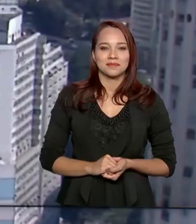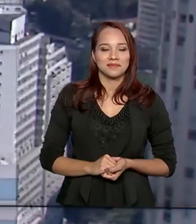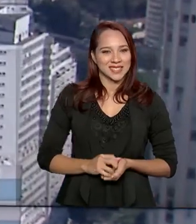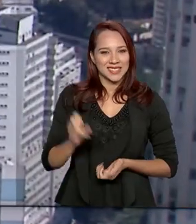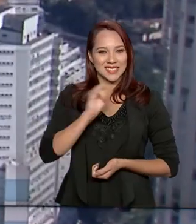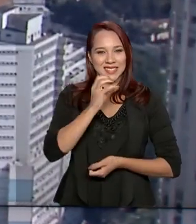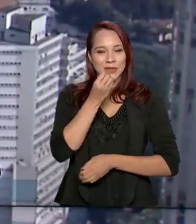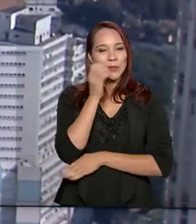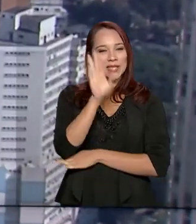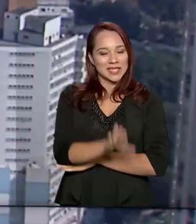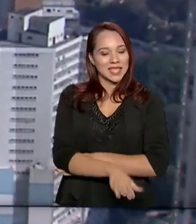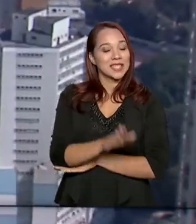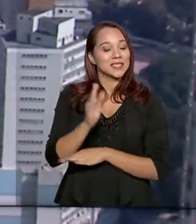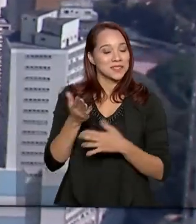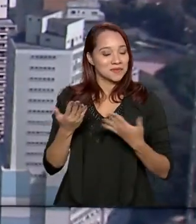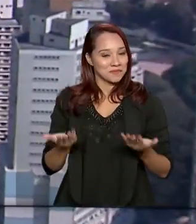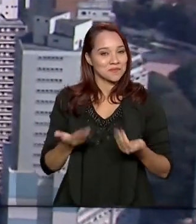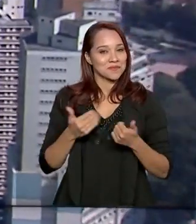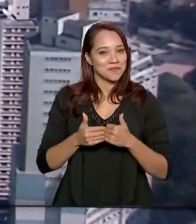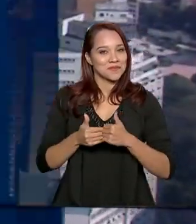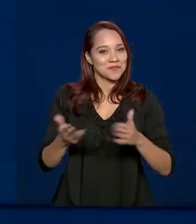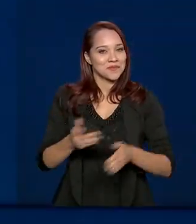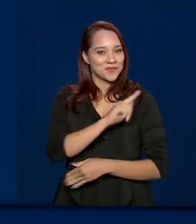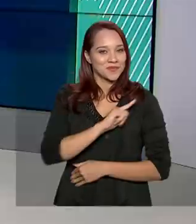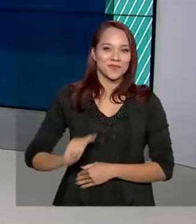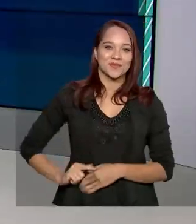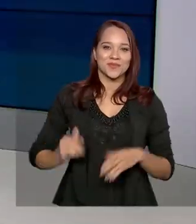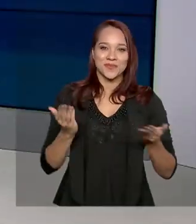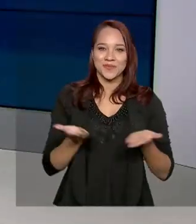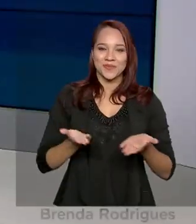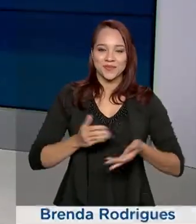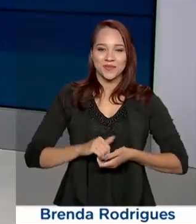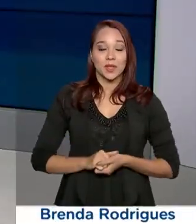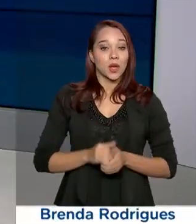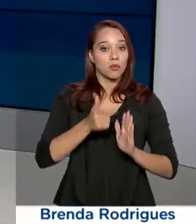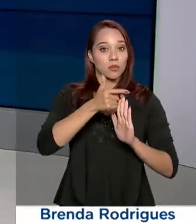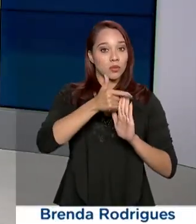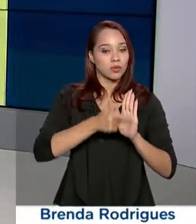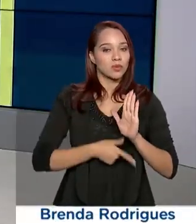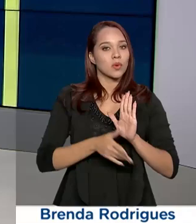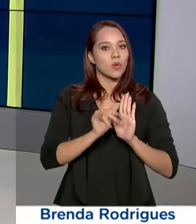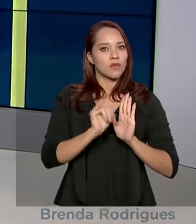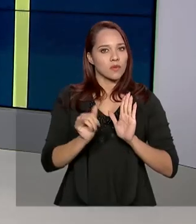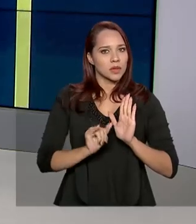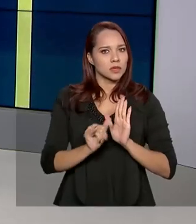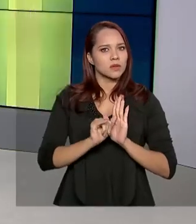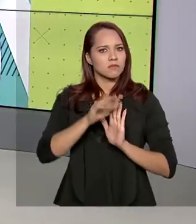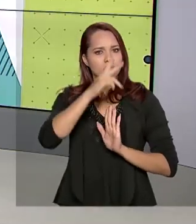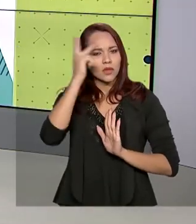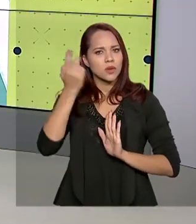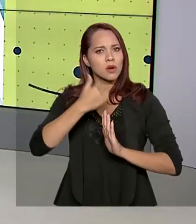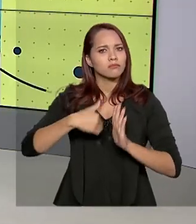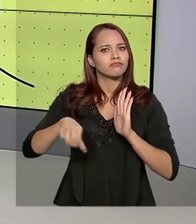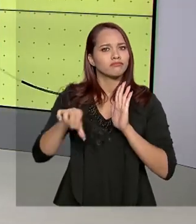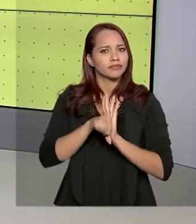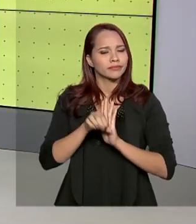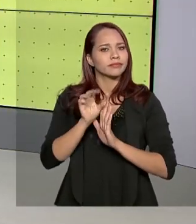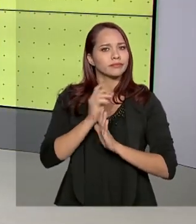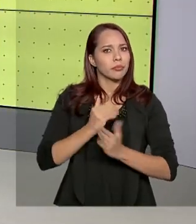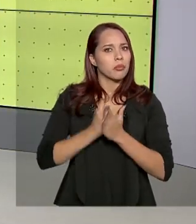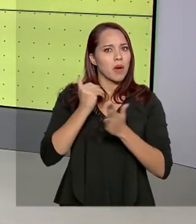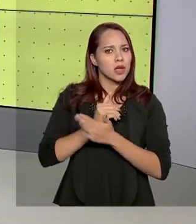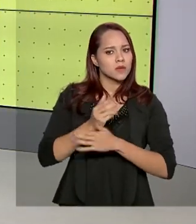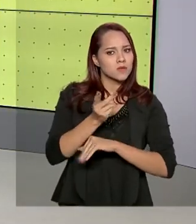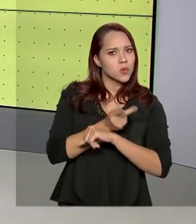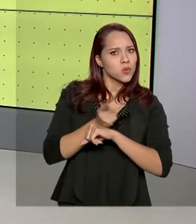Olá, boa tarde. Já estamos de volta com o governo agora. Uma lista com informações dos criminosos mais procurados foi divulgada hoje